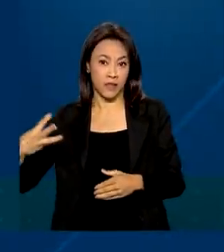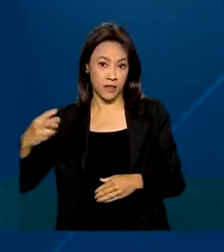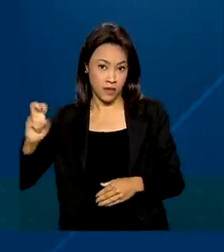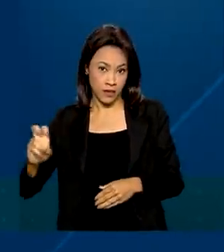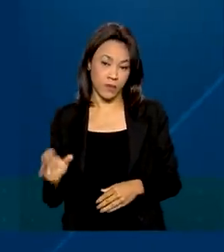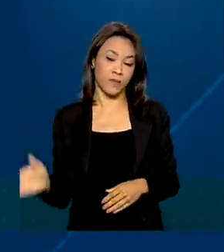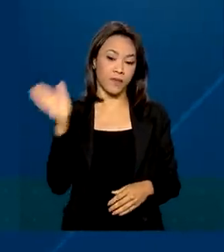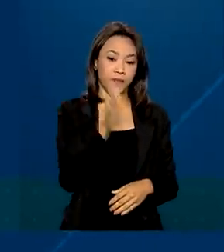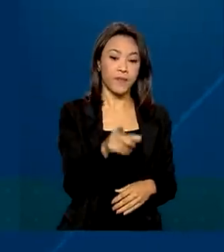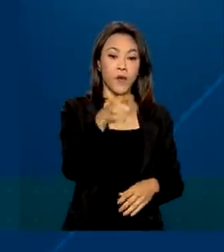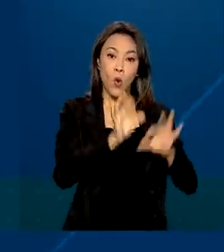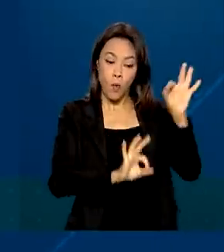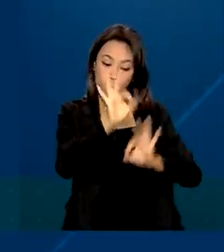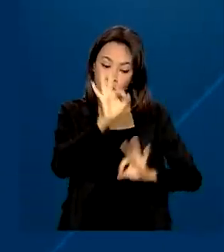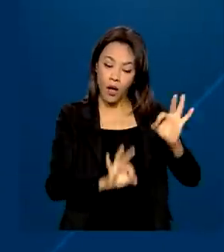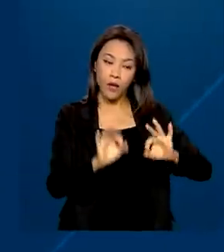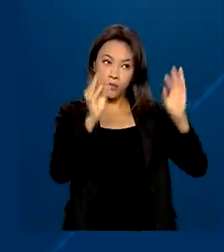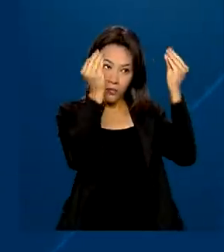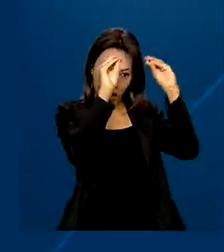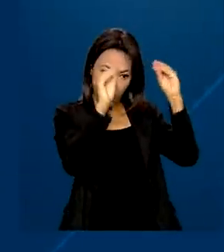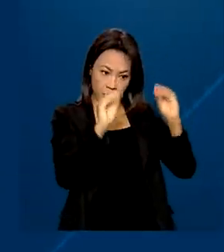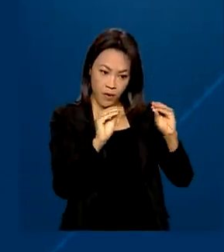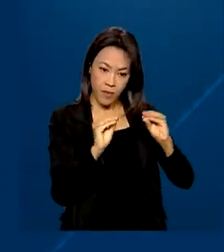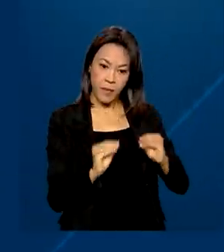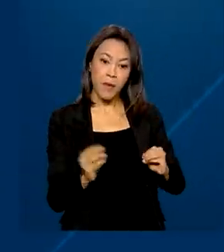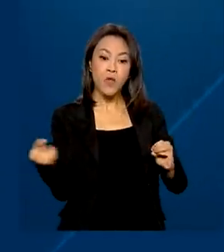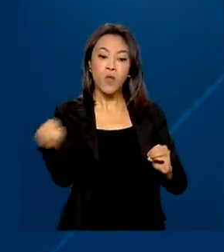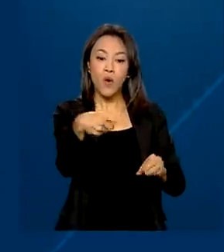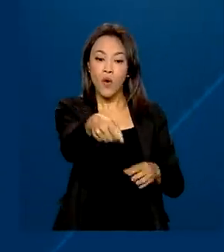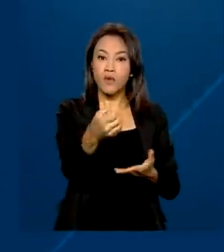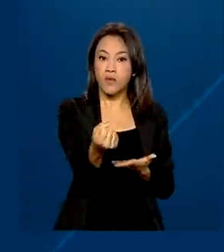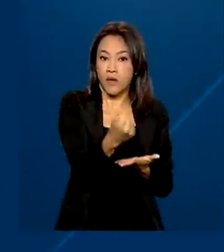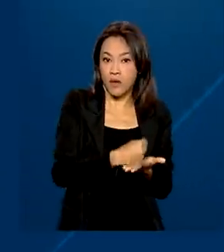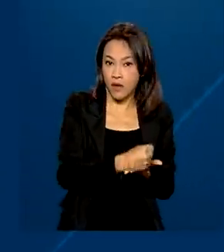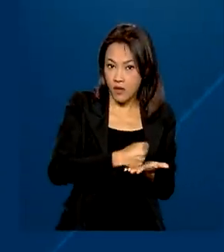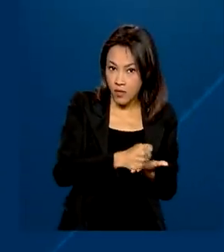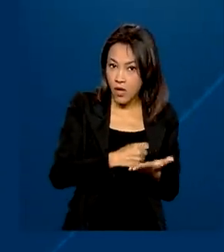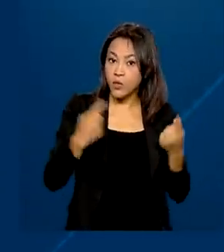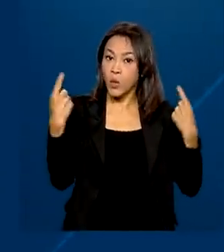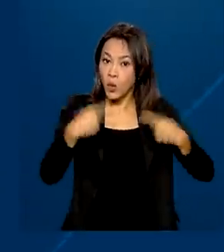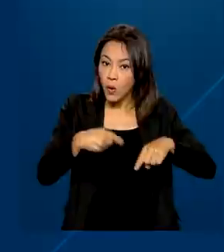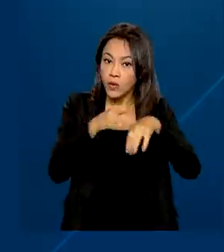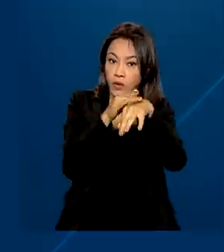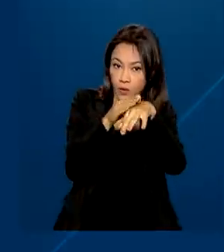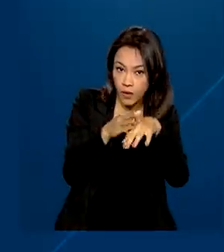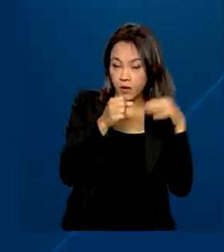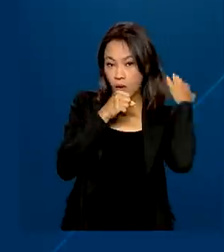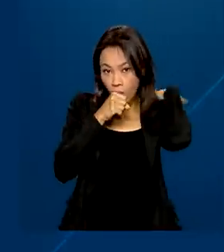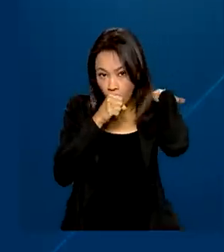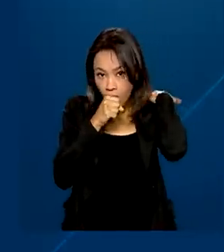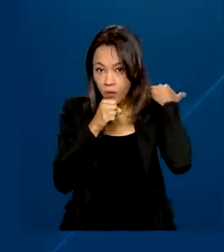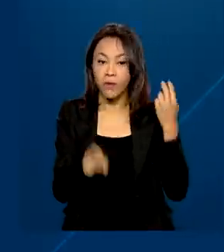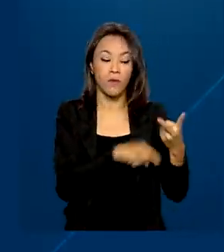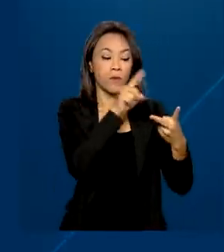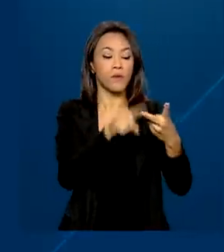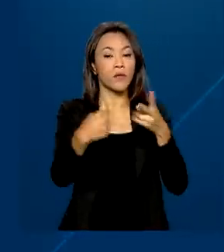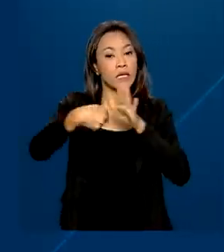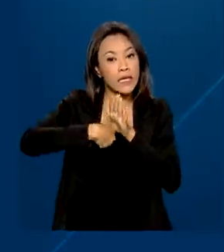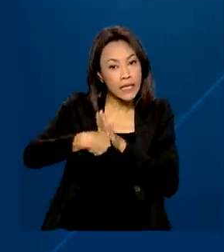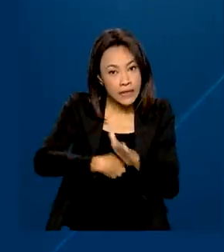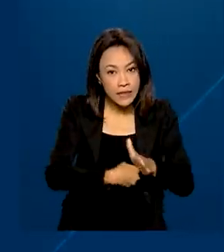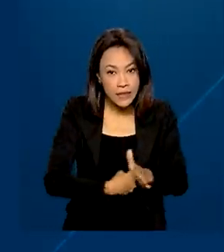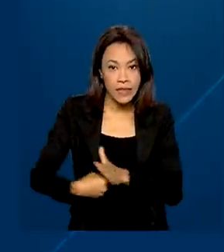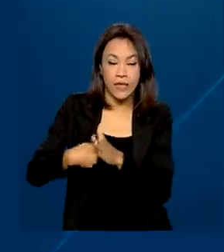previstas no plano está a distribuição de novos medicamentos contra a tuberculose, a realização de exames,